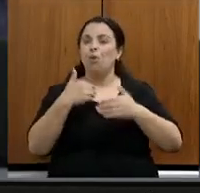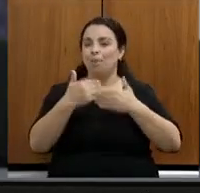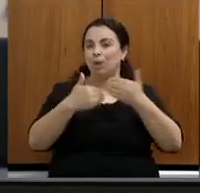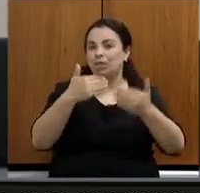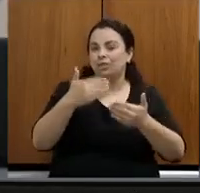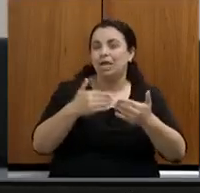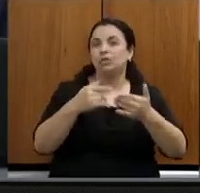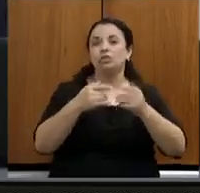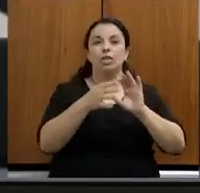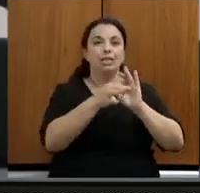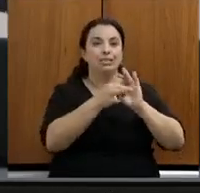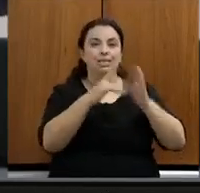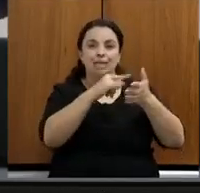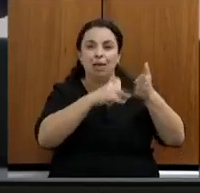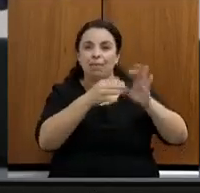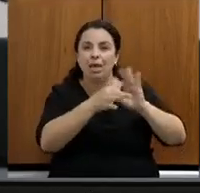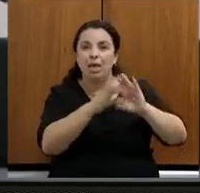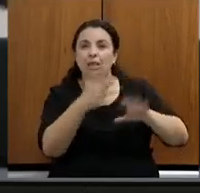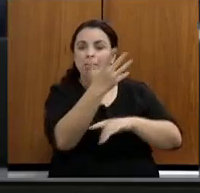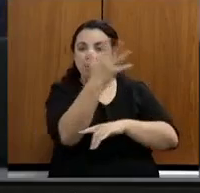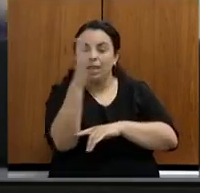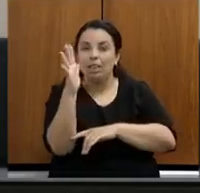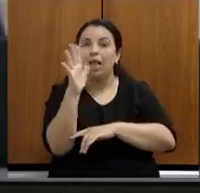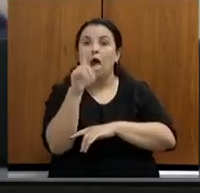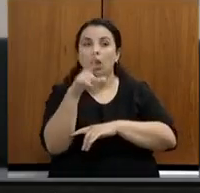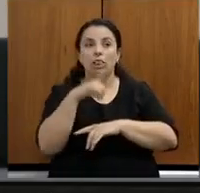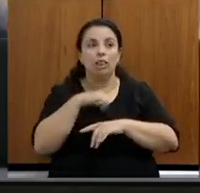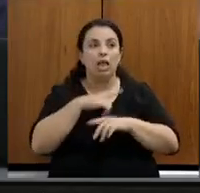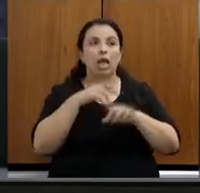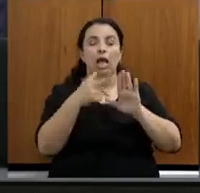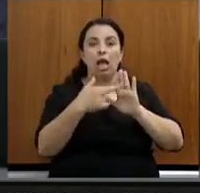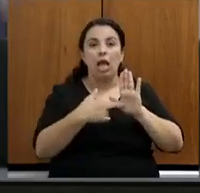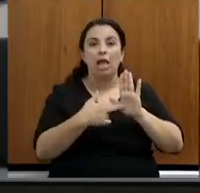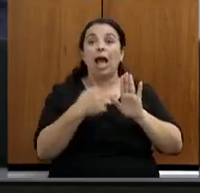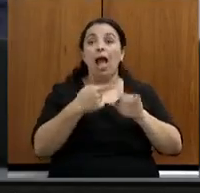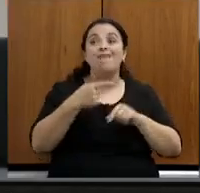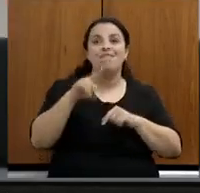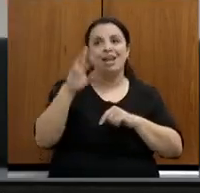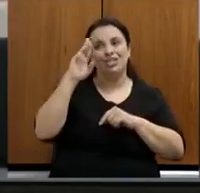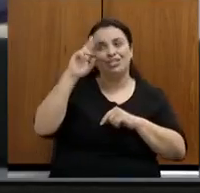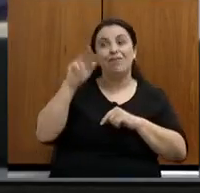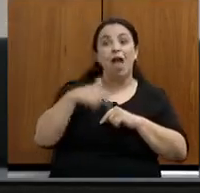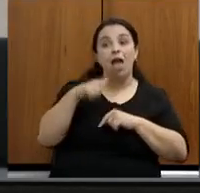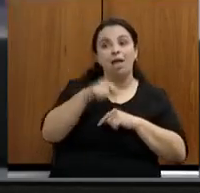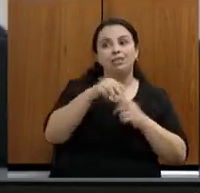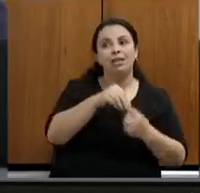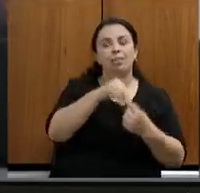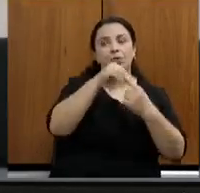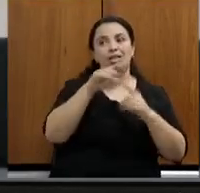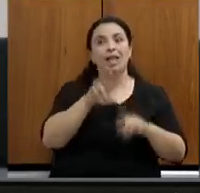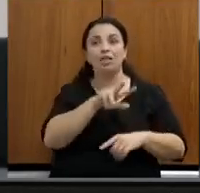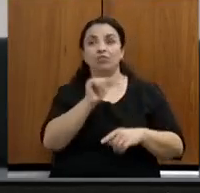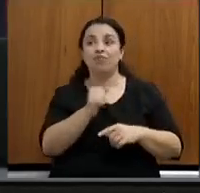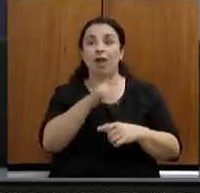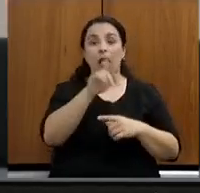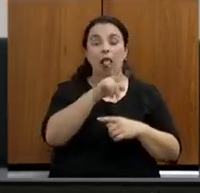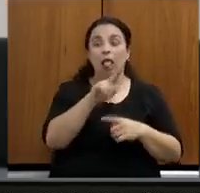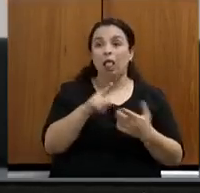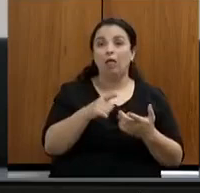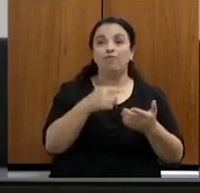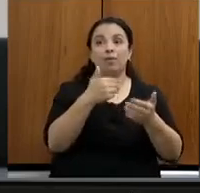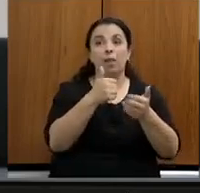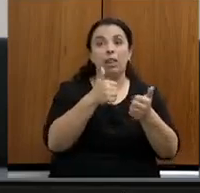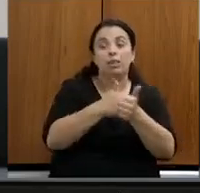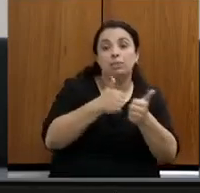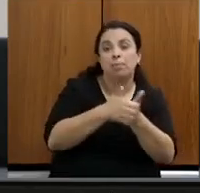Aí vai lá na chefia, vai lá, olha, essa aqui é prioridade, porque vai acabar emprego, vai gerar isso,